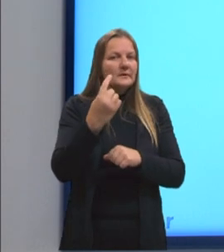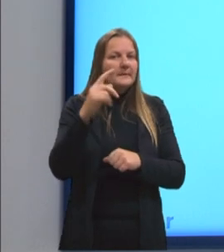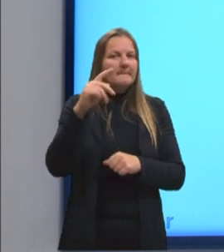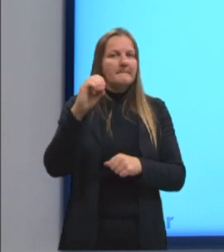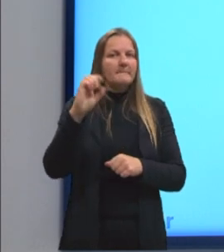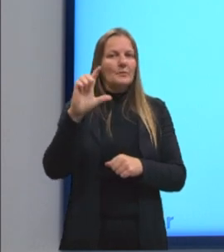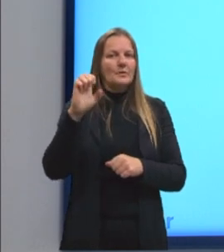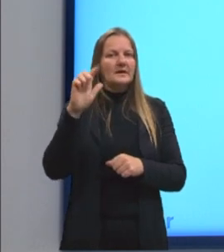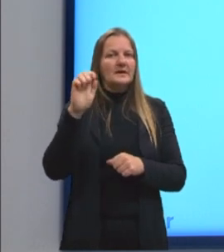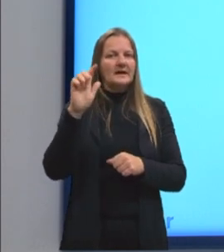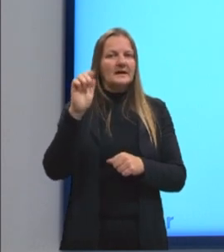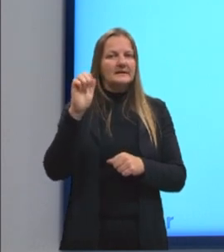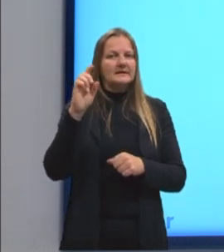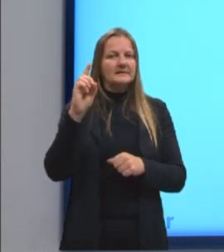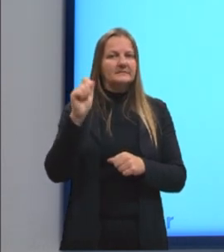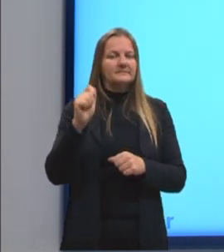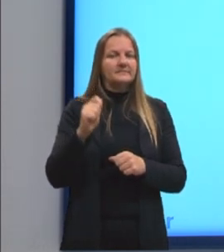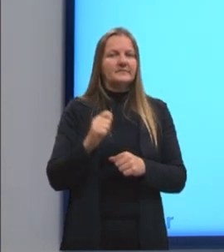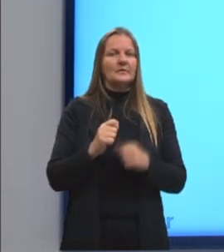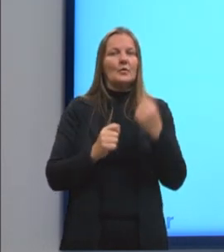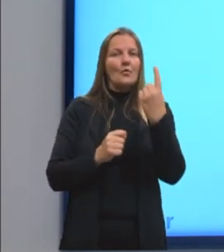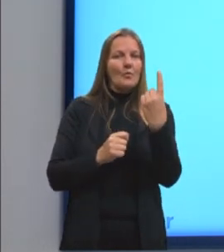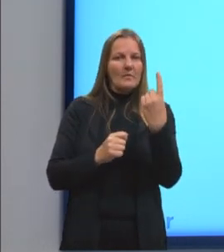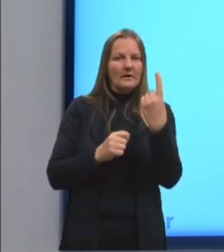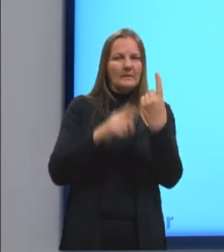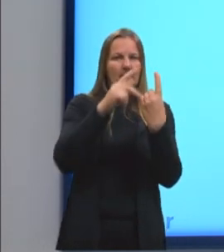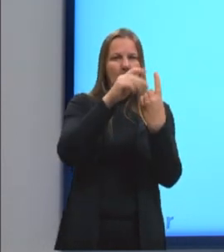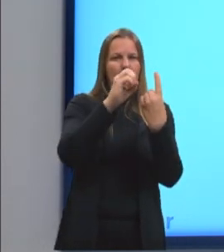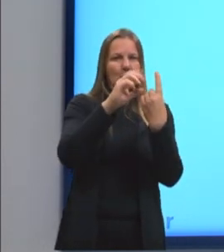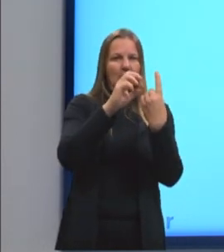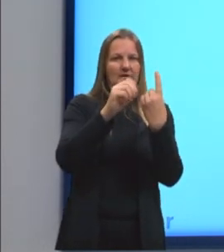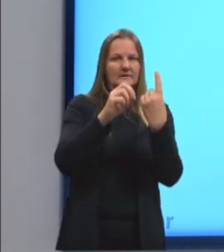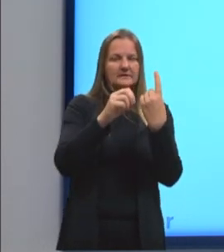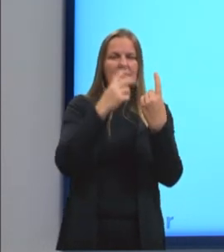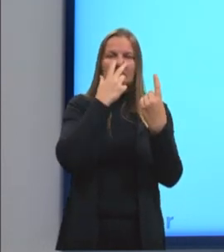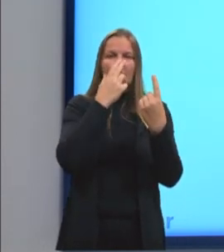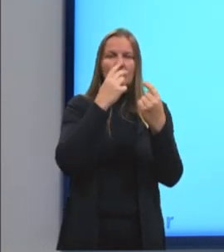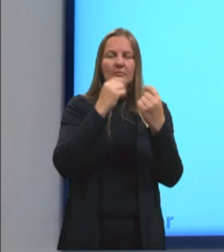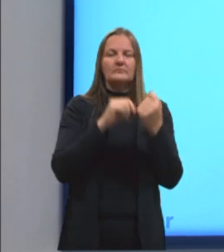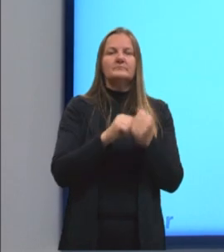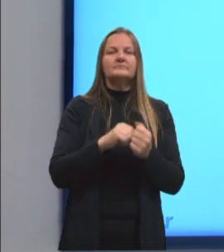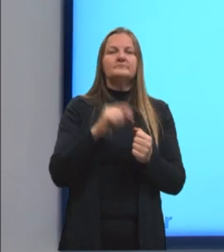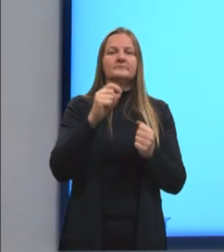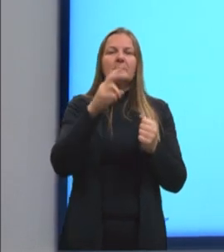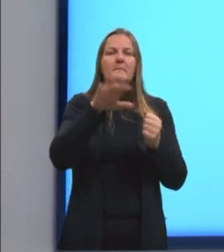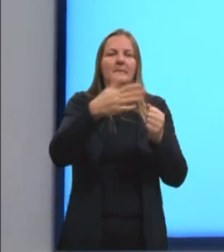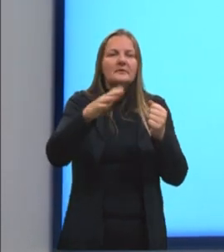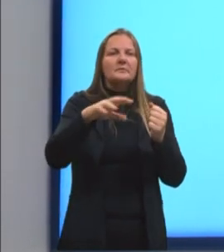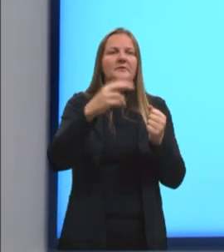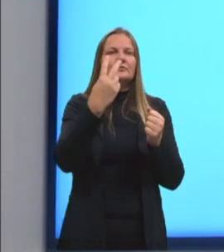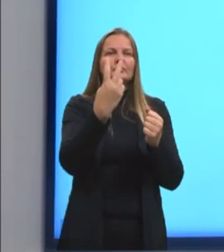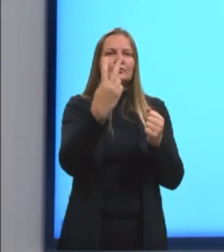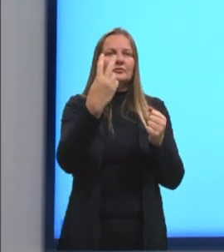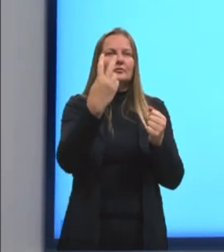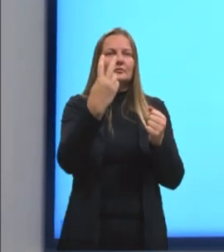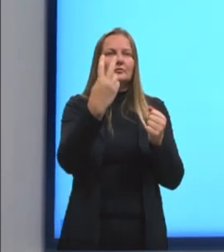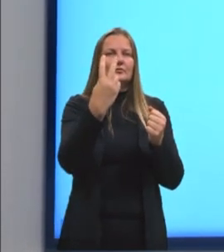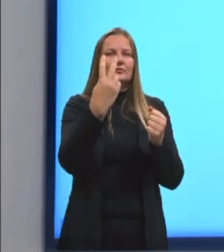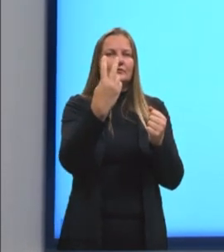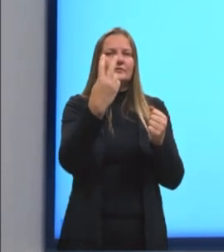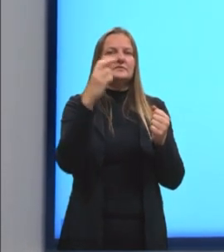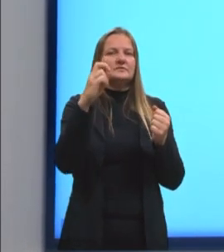acabamos de determinar que uma polegada pode ser representada aproximadamente, né? Como